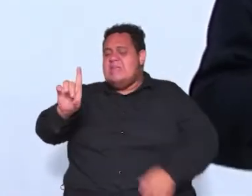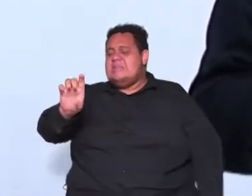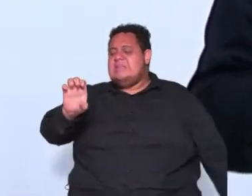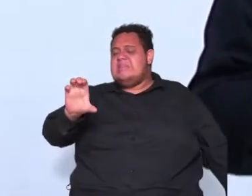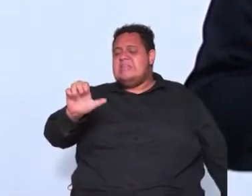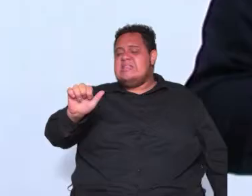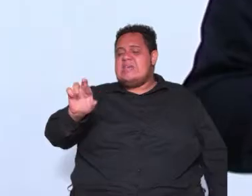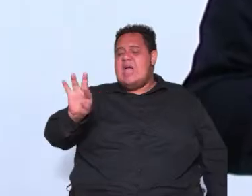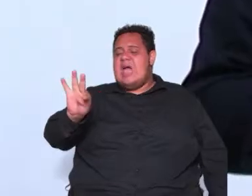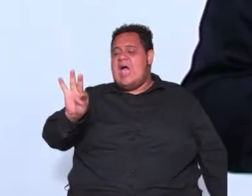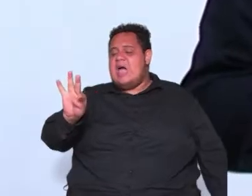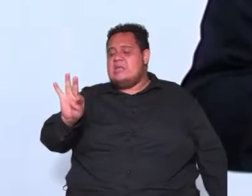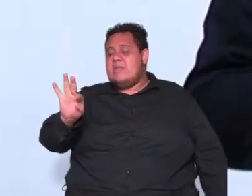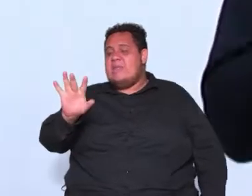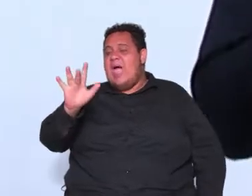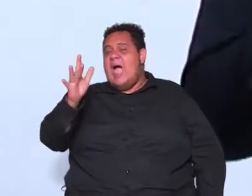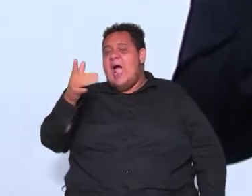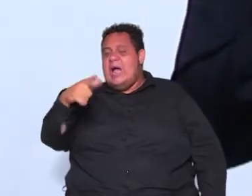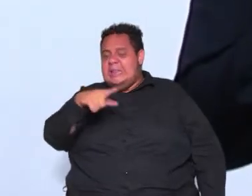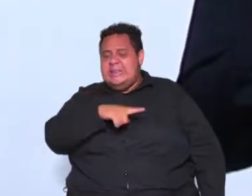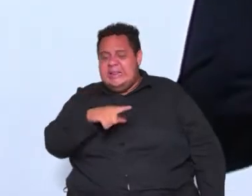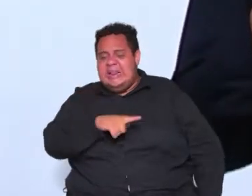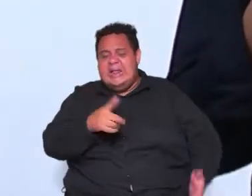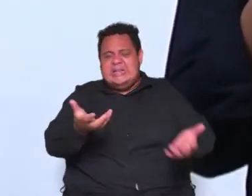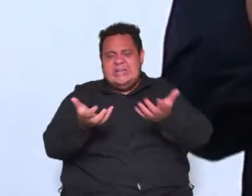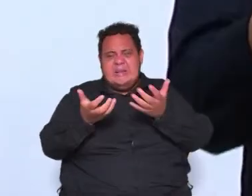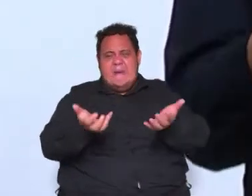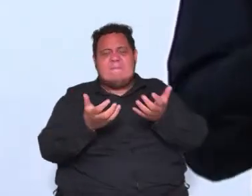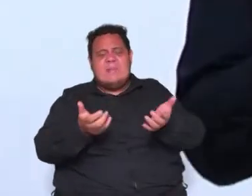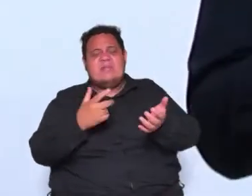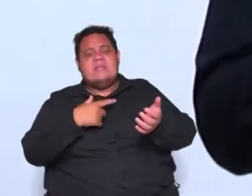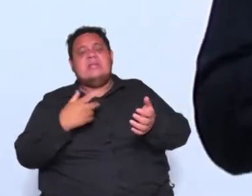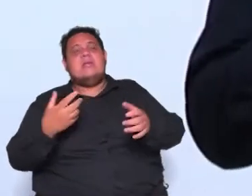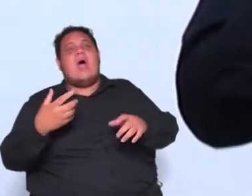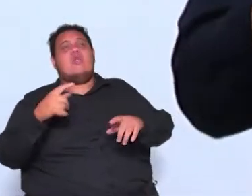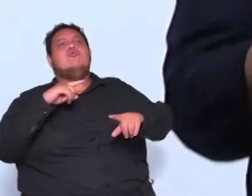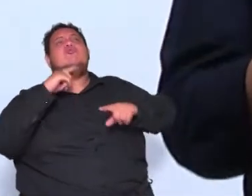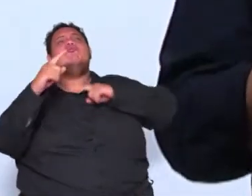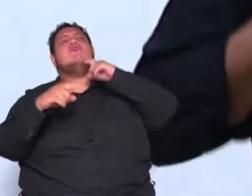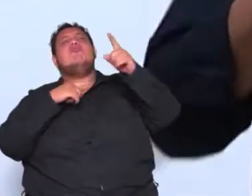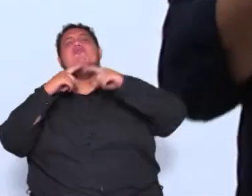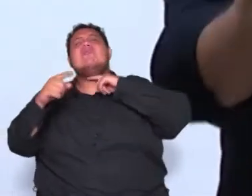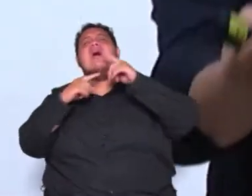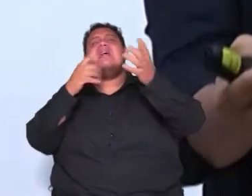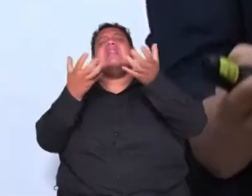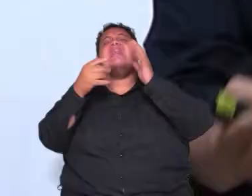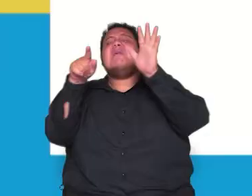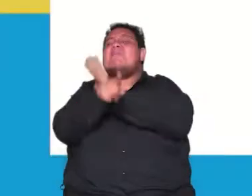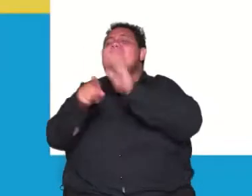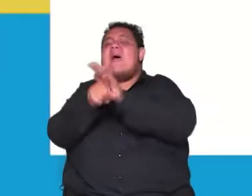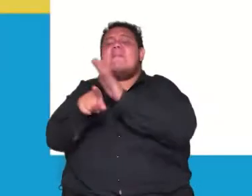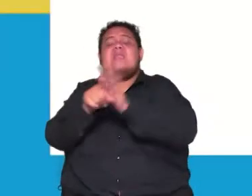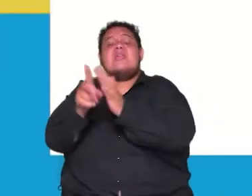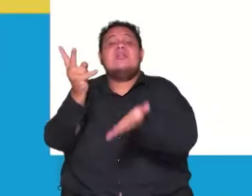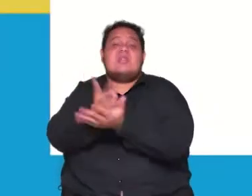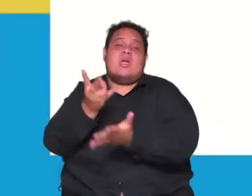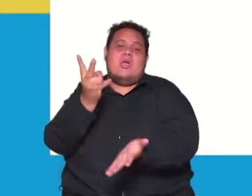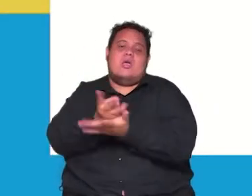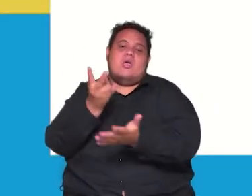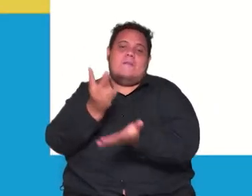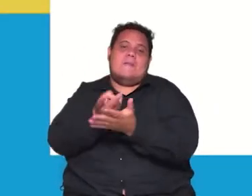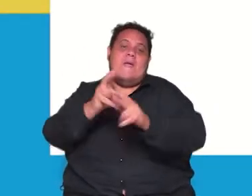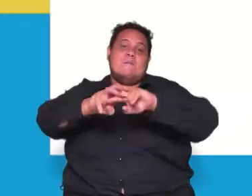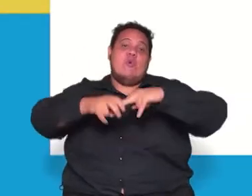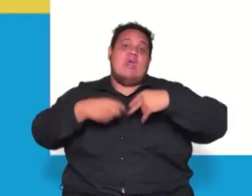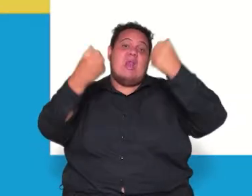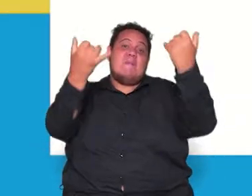relacionada a isso estava relacionada a arte da dúvida sempre questionar a arte do questionamento por isso que